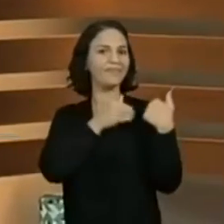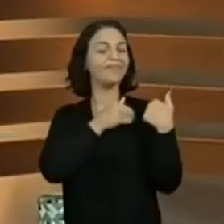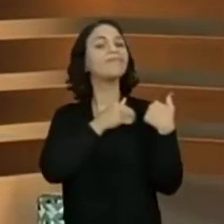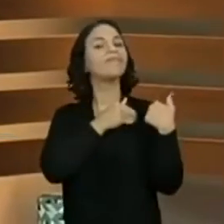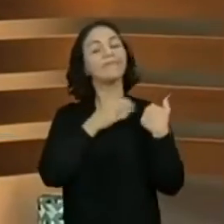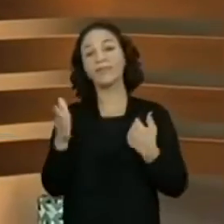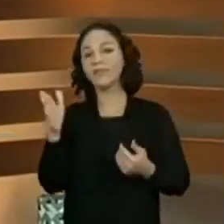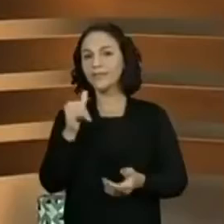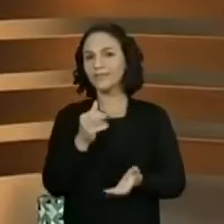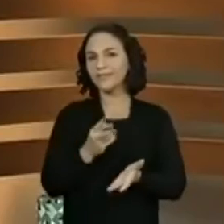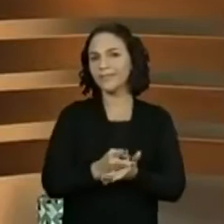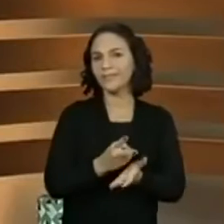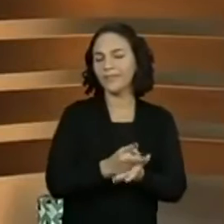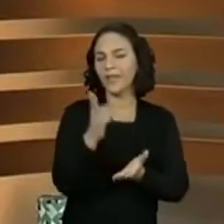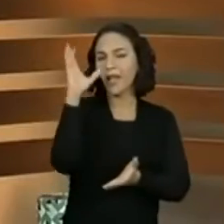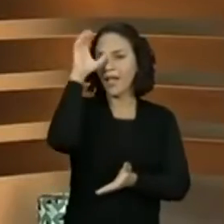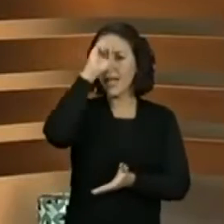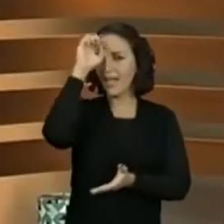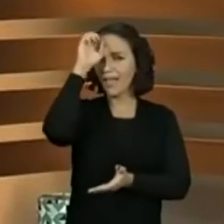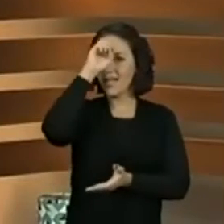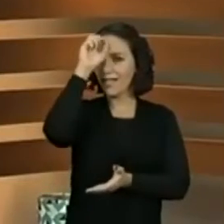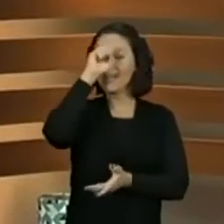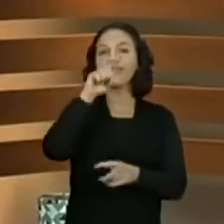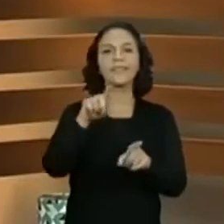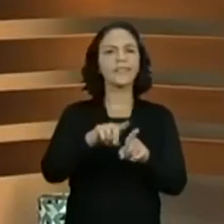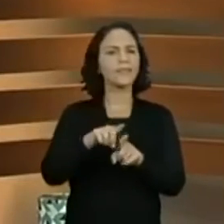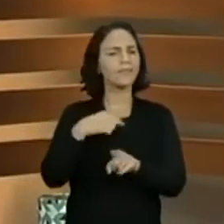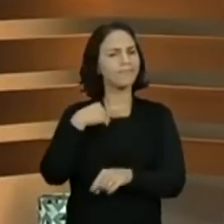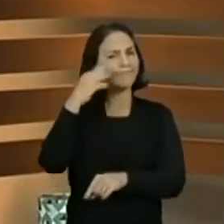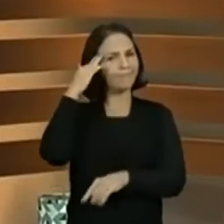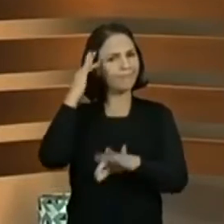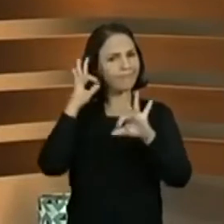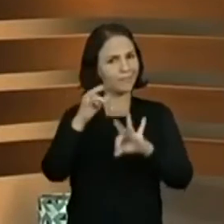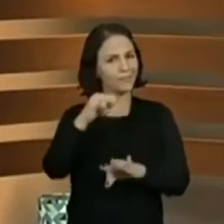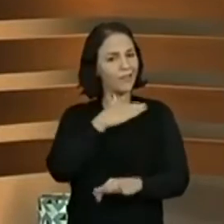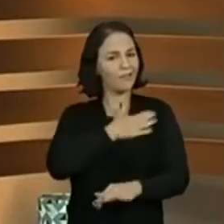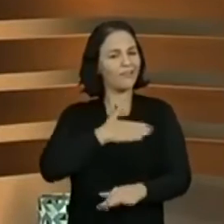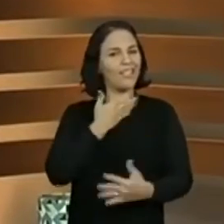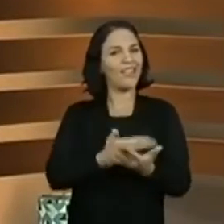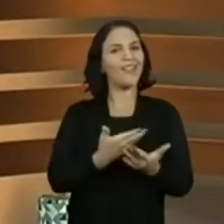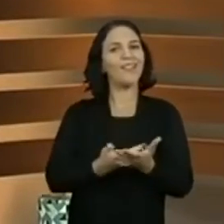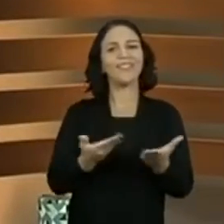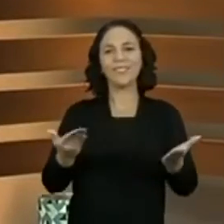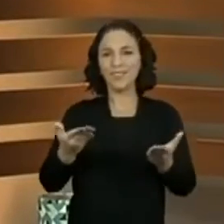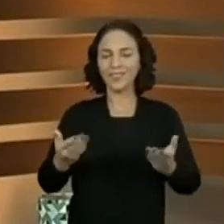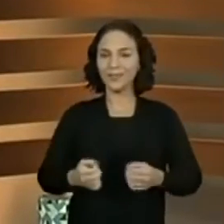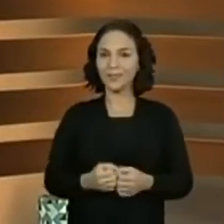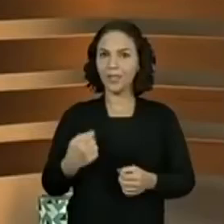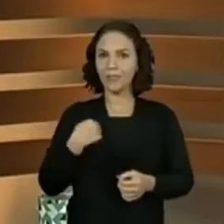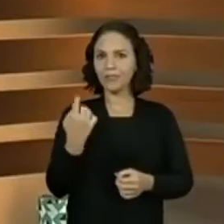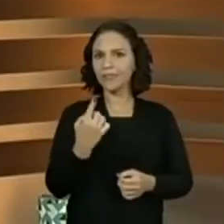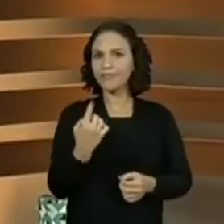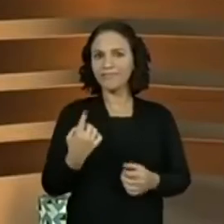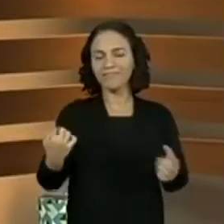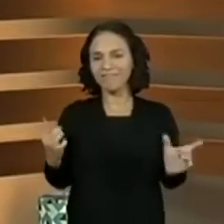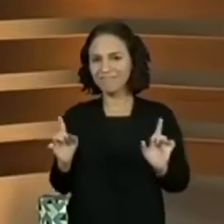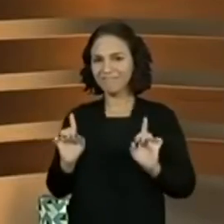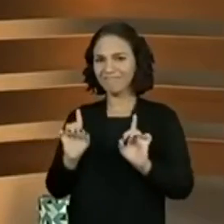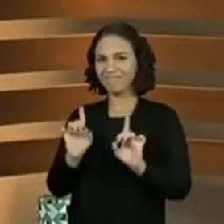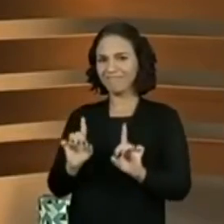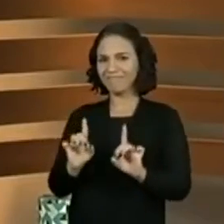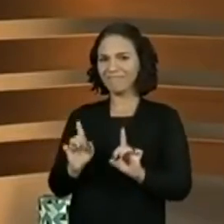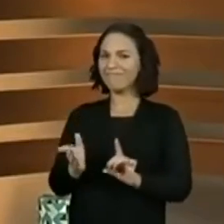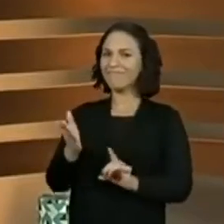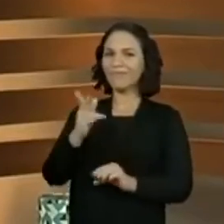continuidade ao nosso aprendizado e tenho certeza que vocês vão gostar da aula de hoje. Não estou sozinha, olha quem está comigo,